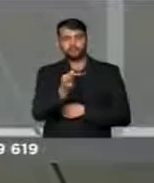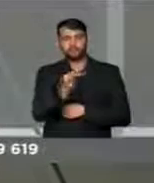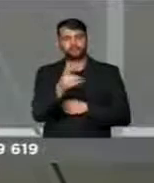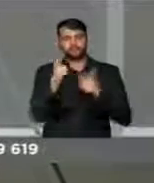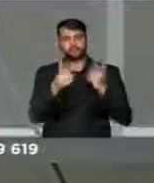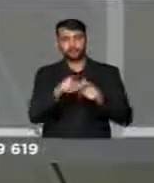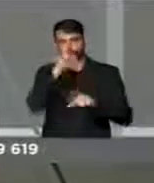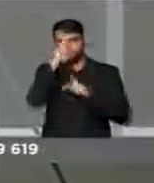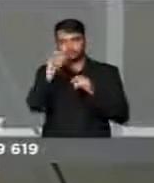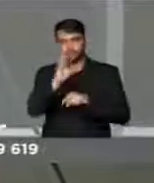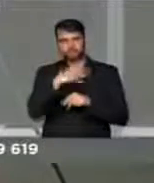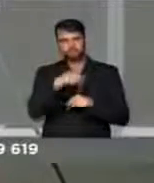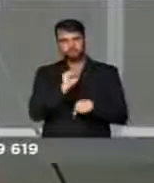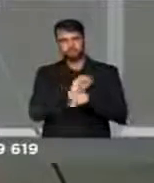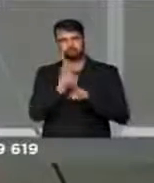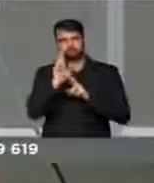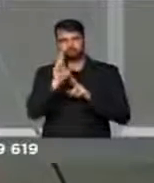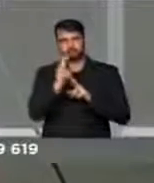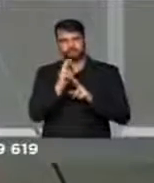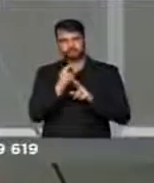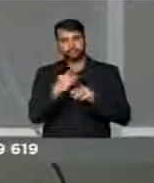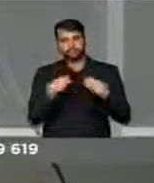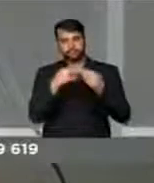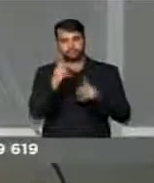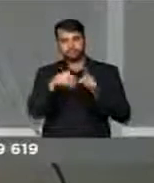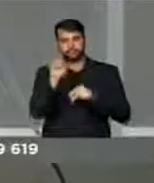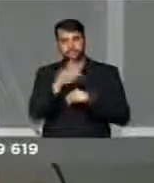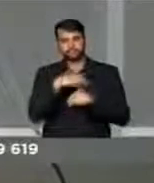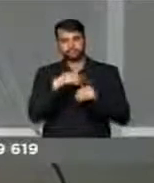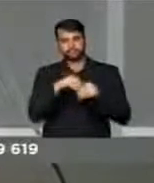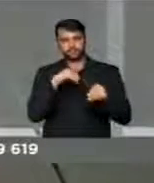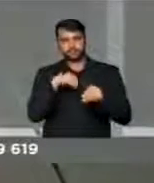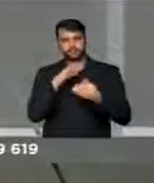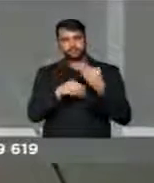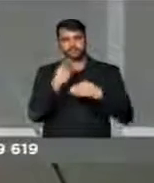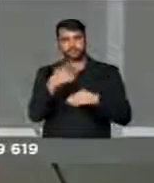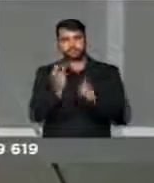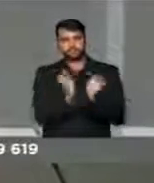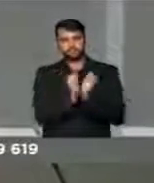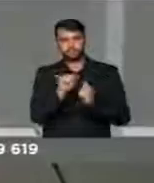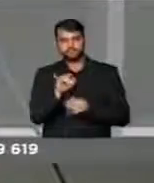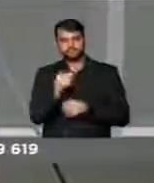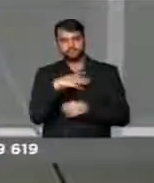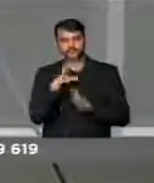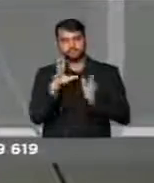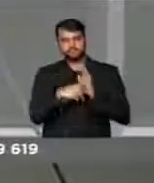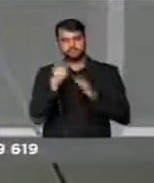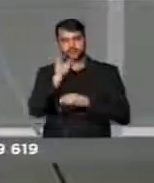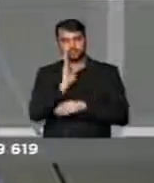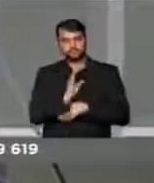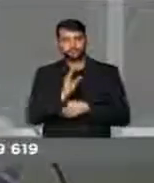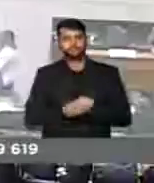onde o brasileiro possa ter esperança, devolver o Brasil aos brasileiros e retirar das mãos dessa quadrilha que saqueou o Brasil.